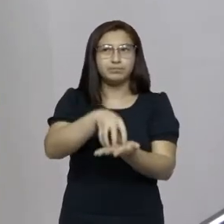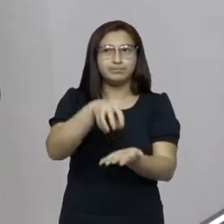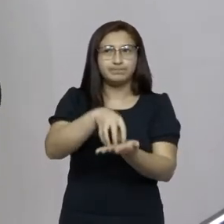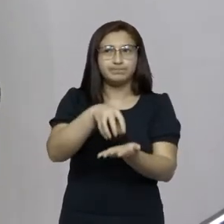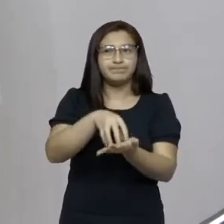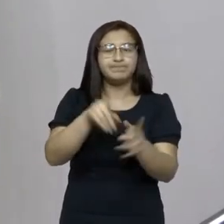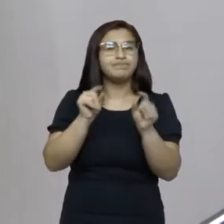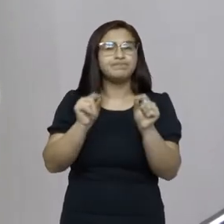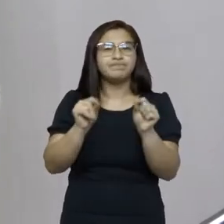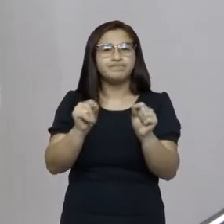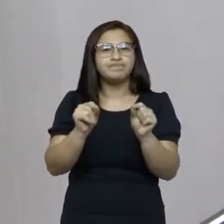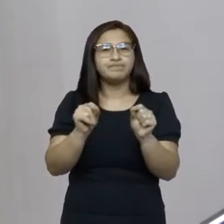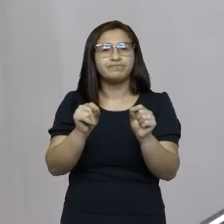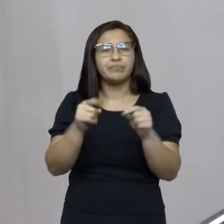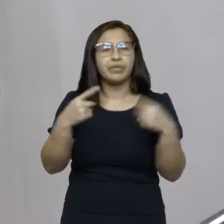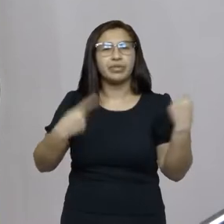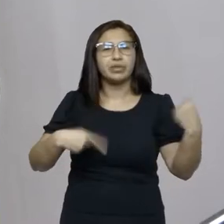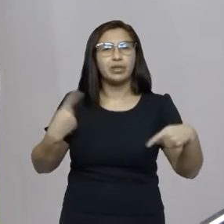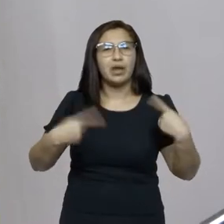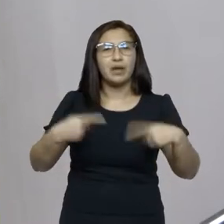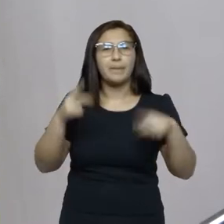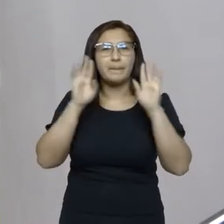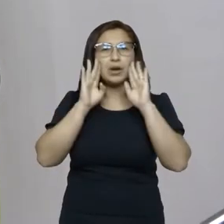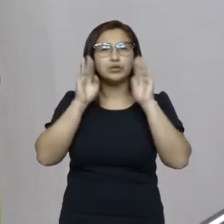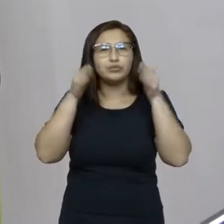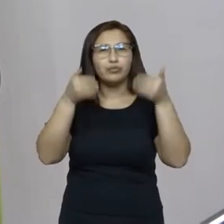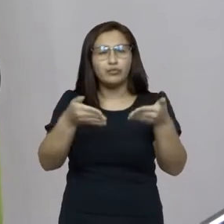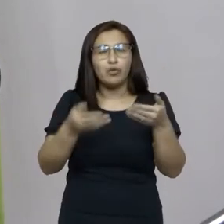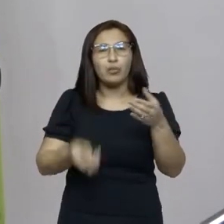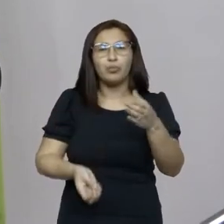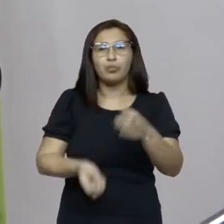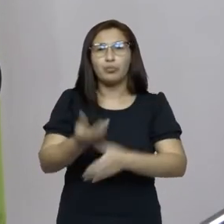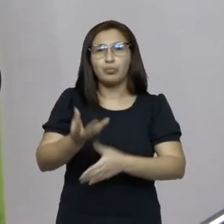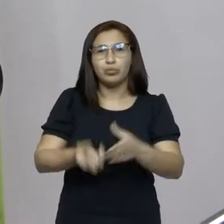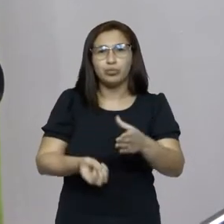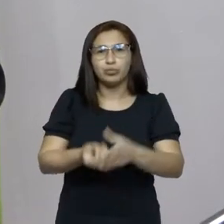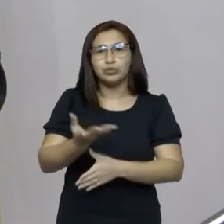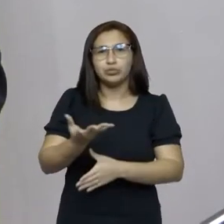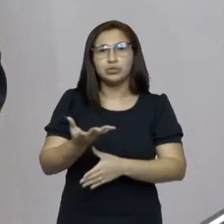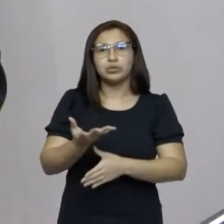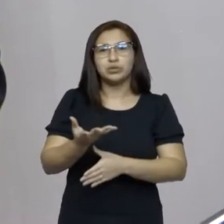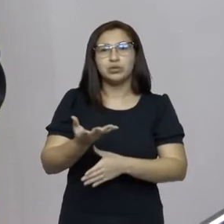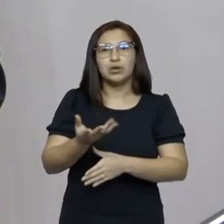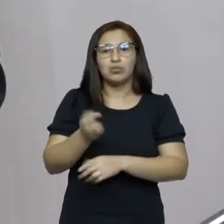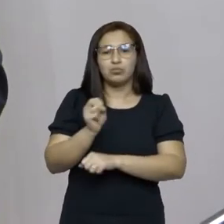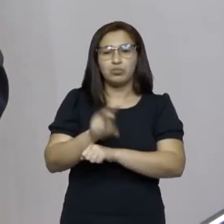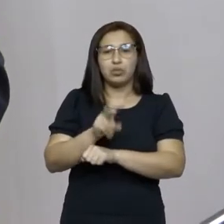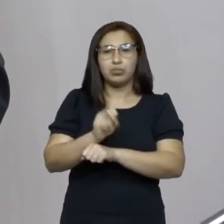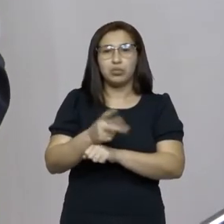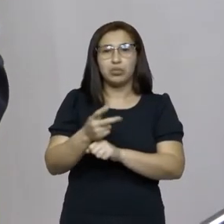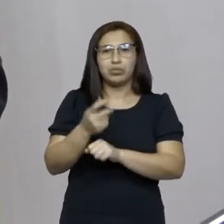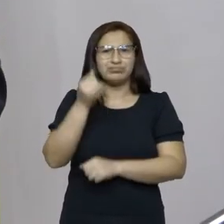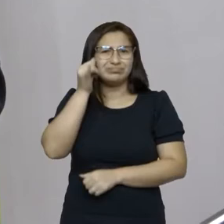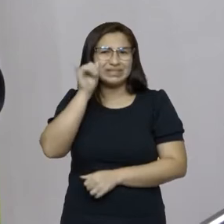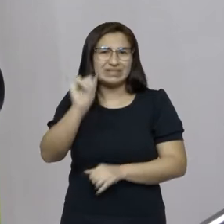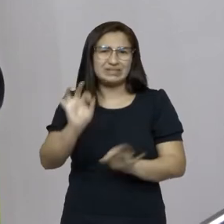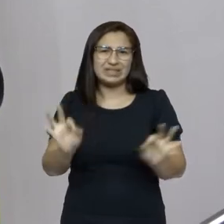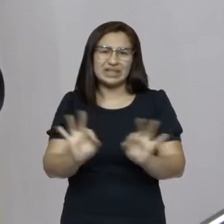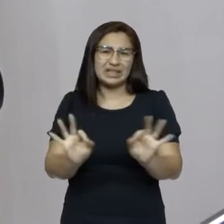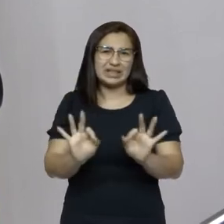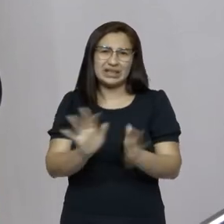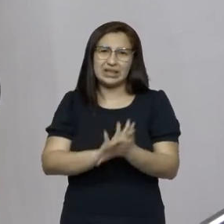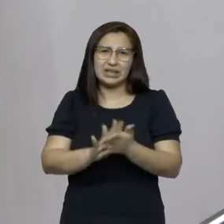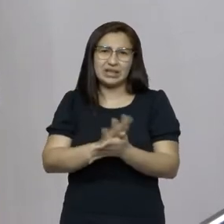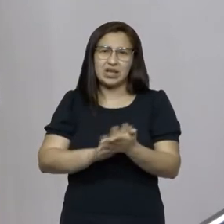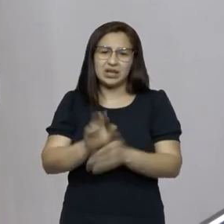centraliza o seu debate na produção sem veneno, sem a utilização do